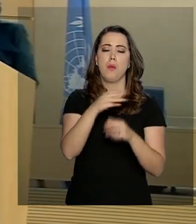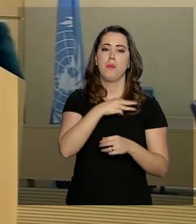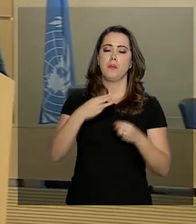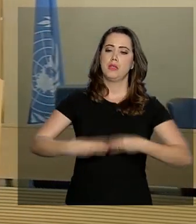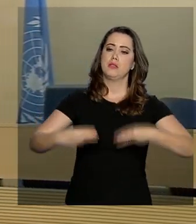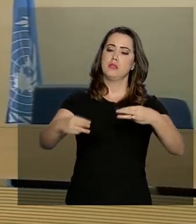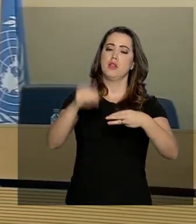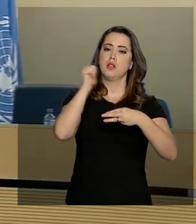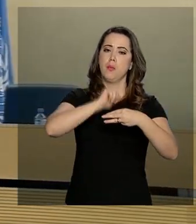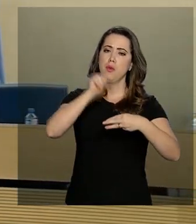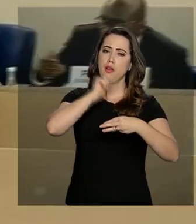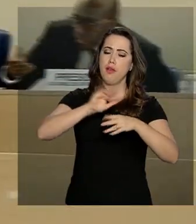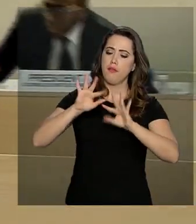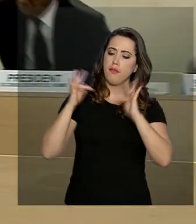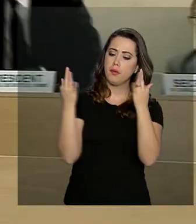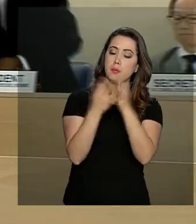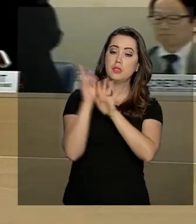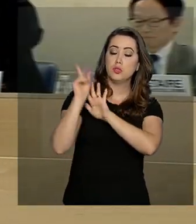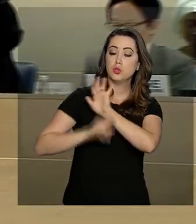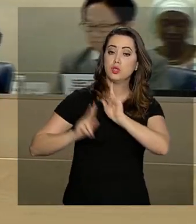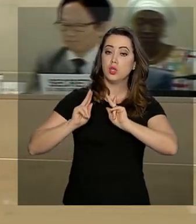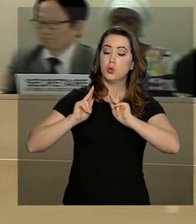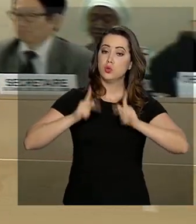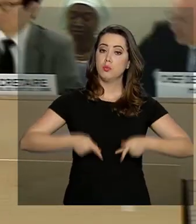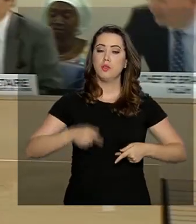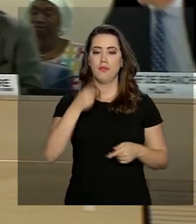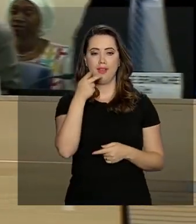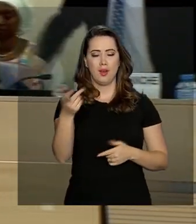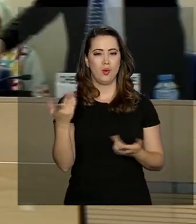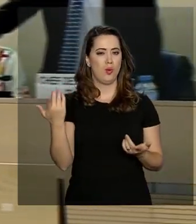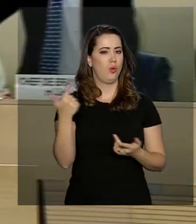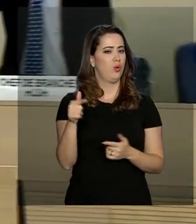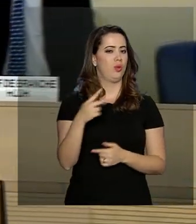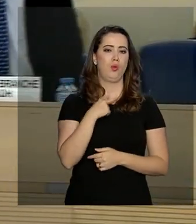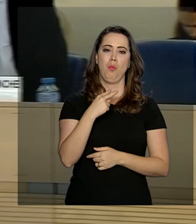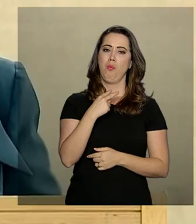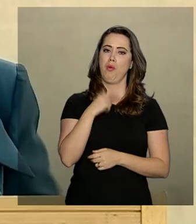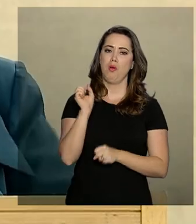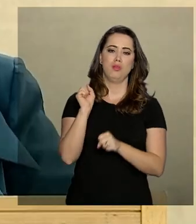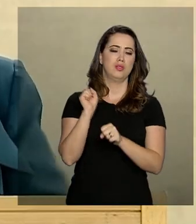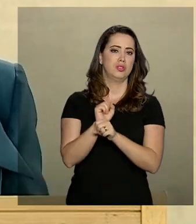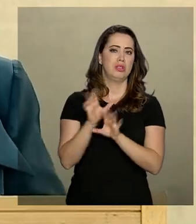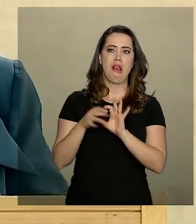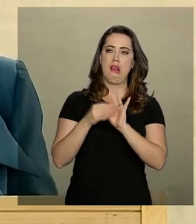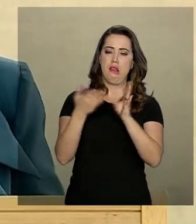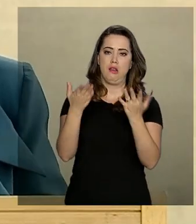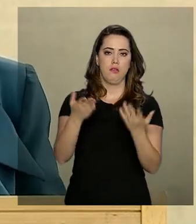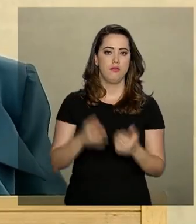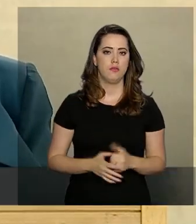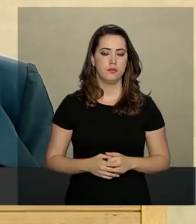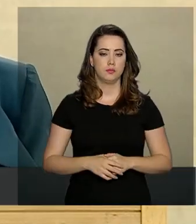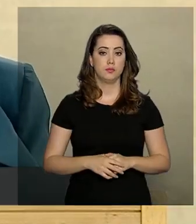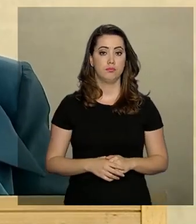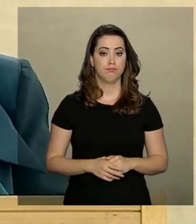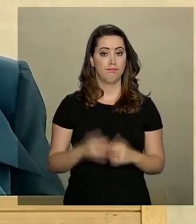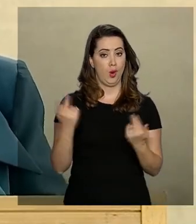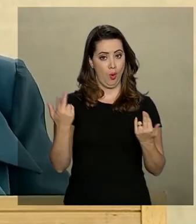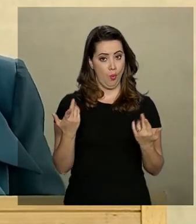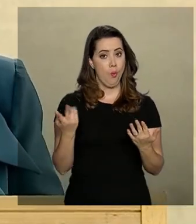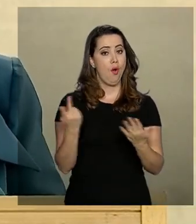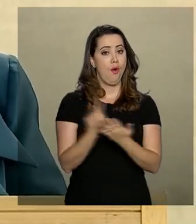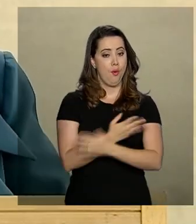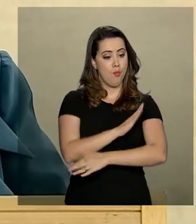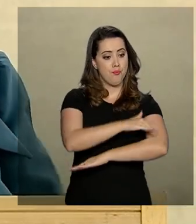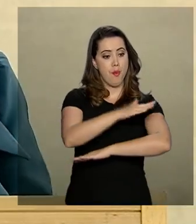família e direitos humanos, garantiu que o desastre não ficará impune. Como demonstrou a recente tragédia em